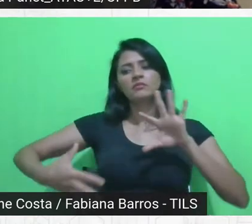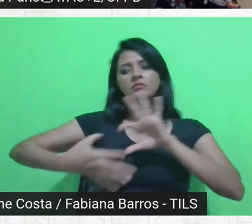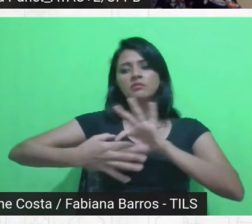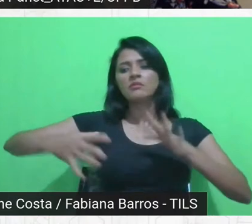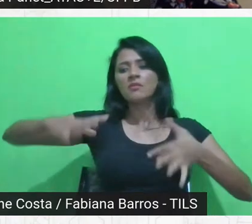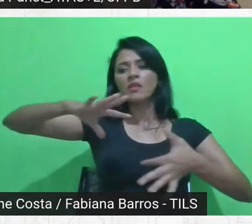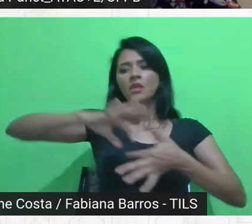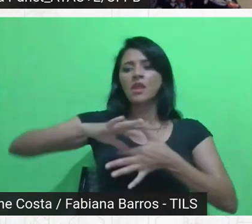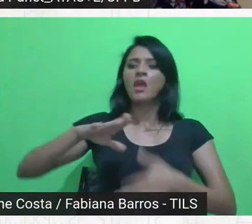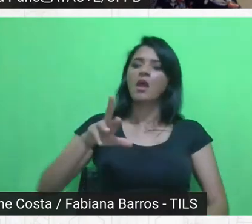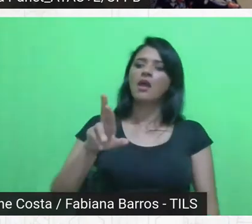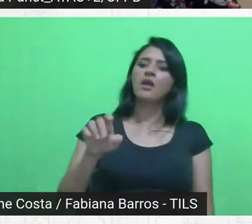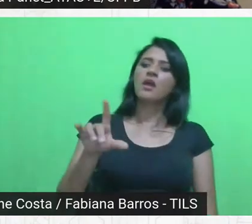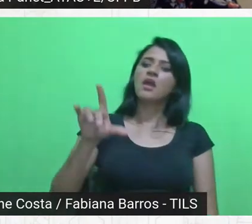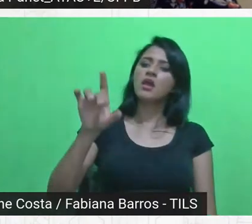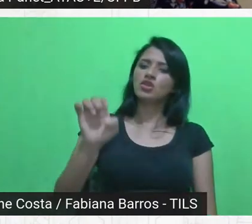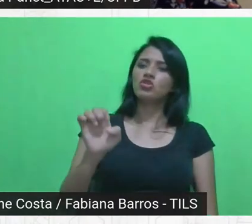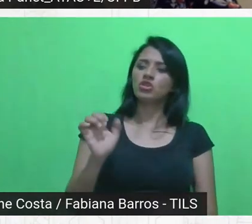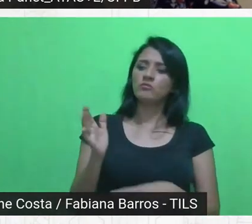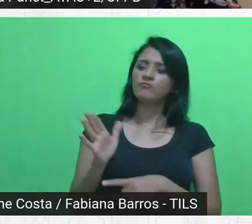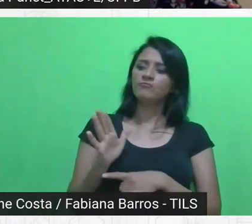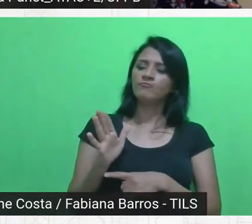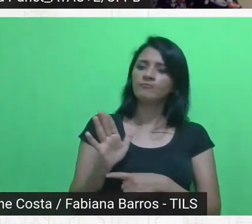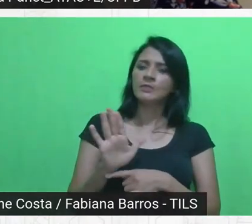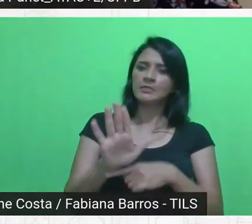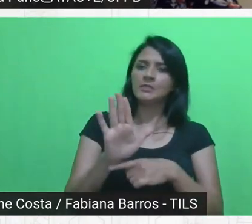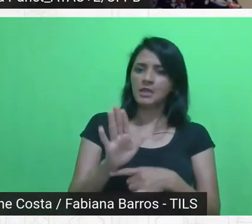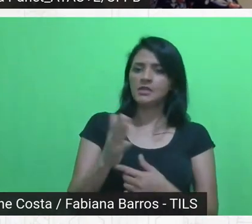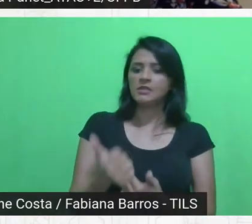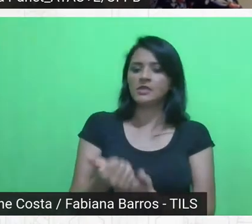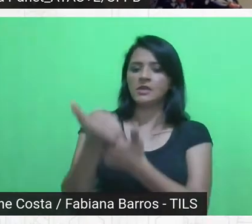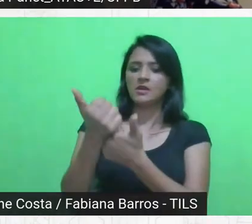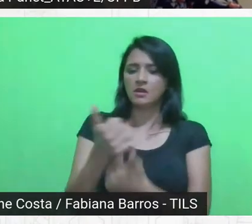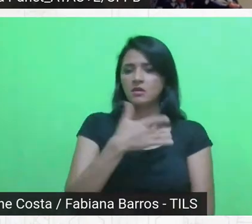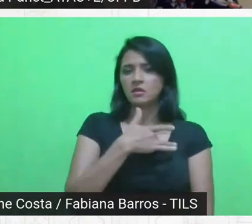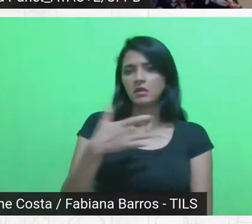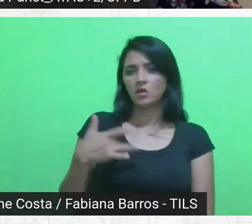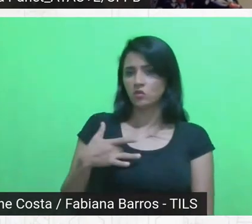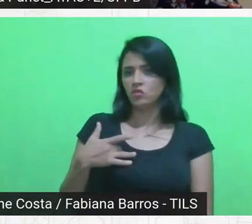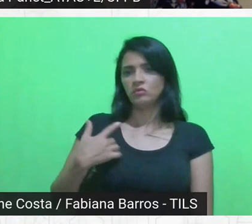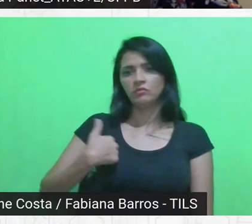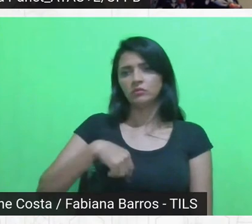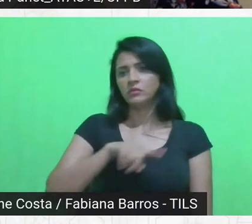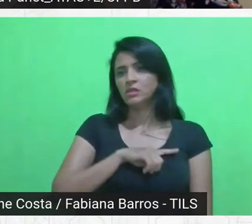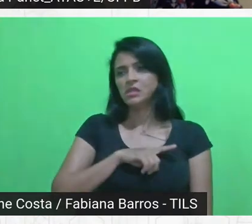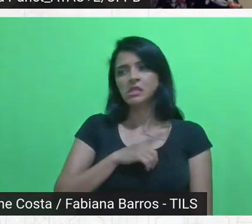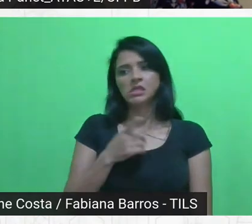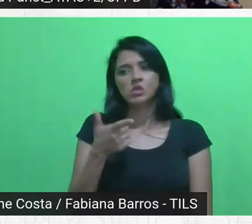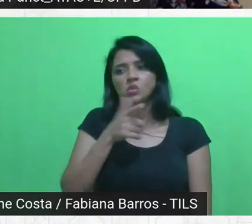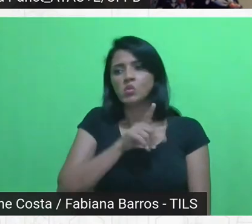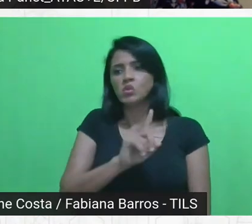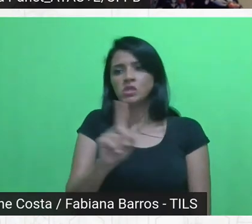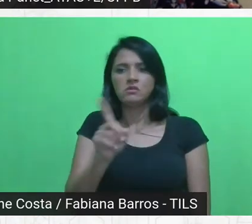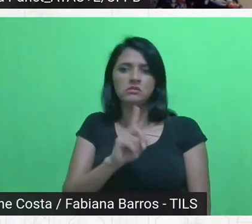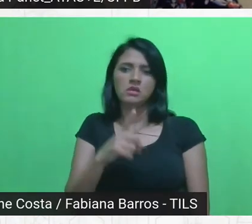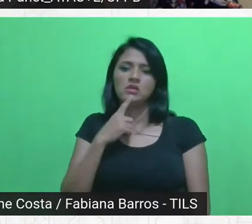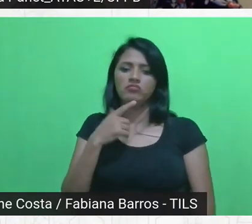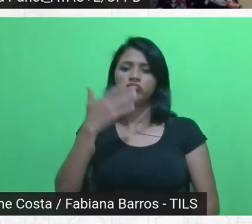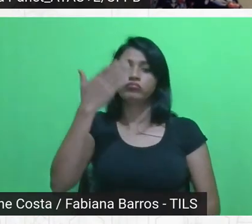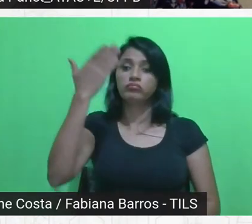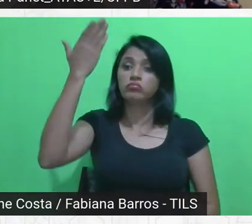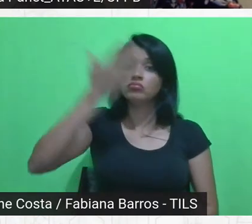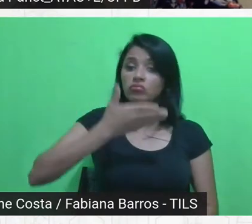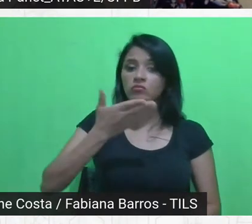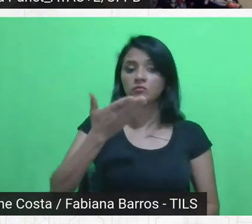à saúde. E a gente ainda não conseguiu, né, comprovar a nossa necessidade junto à